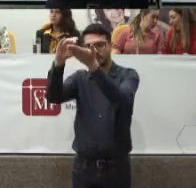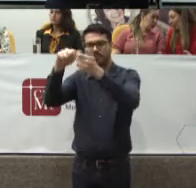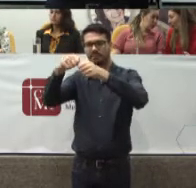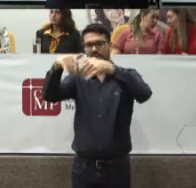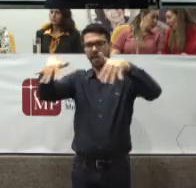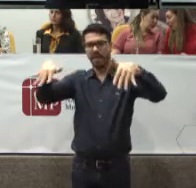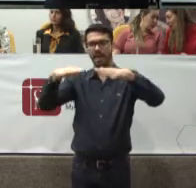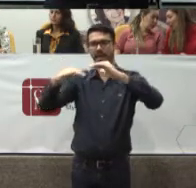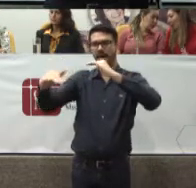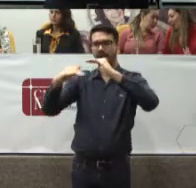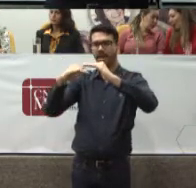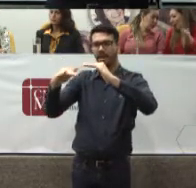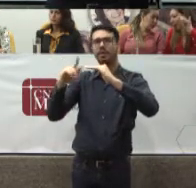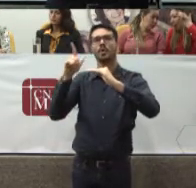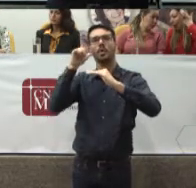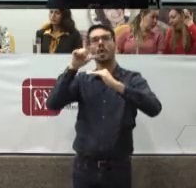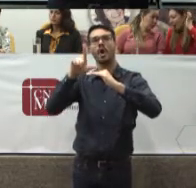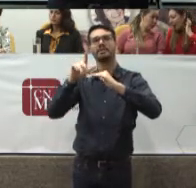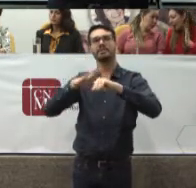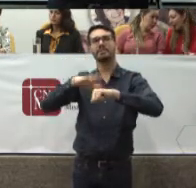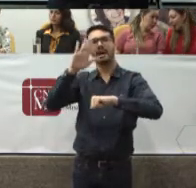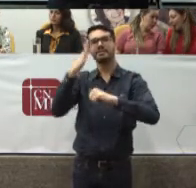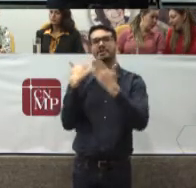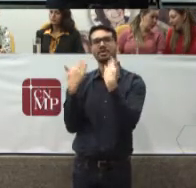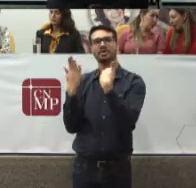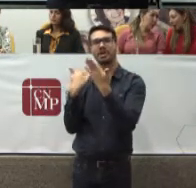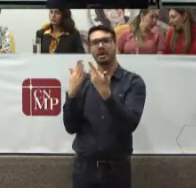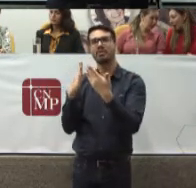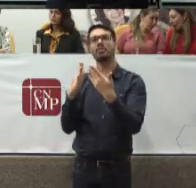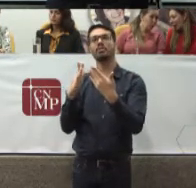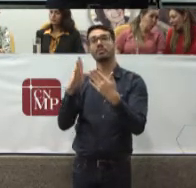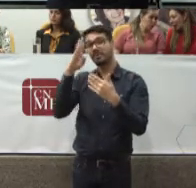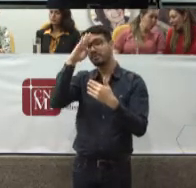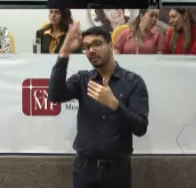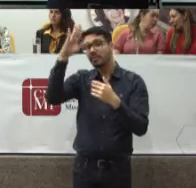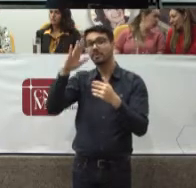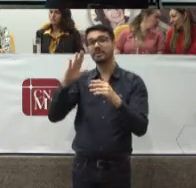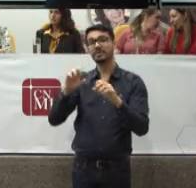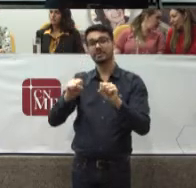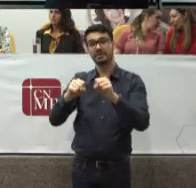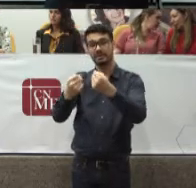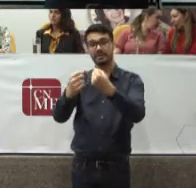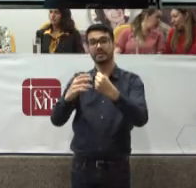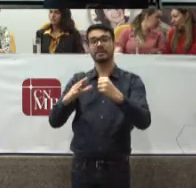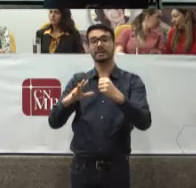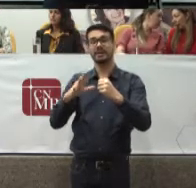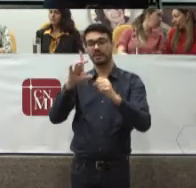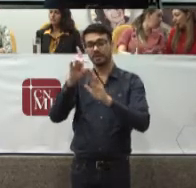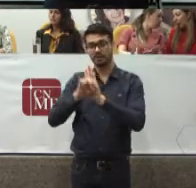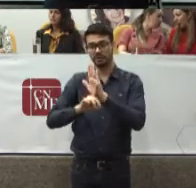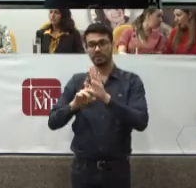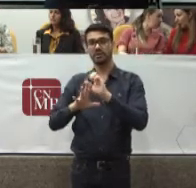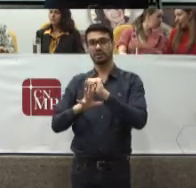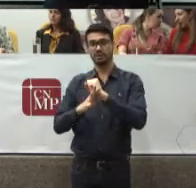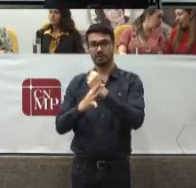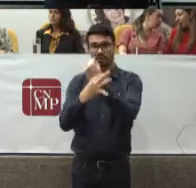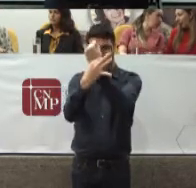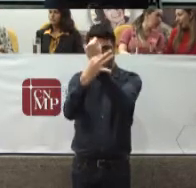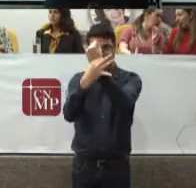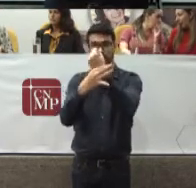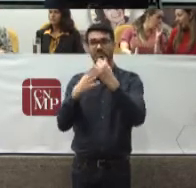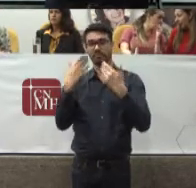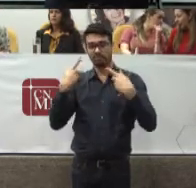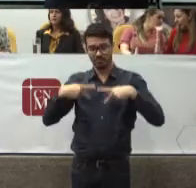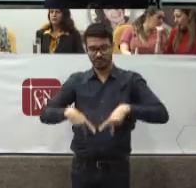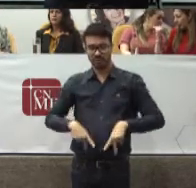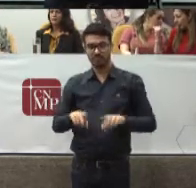Necessária Tônica A defesa Dos direitos humanos E Dos interesses Difusos e coletivos Eu vou